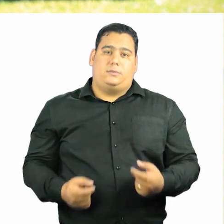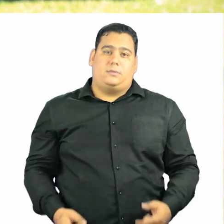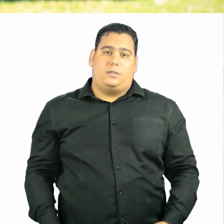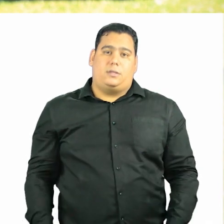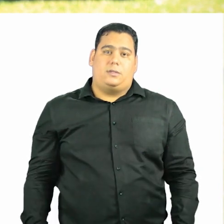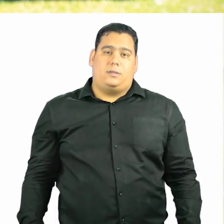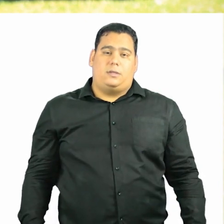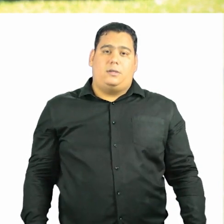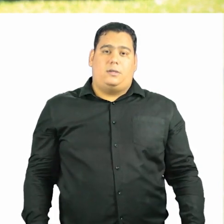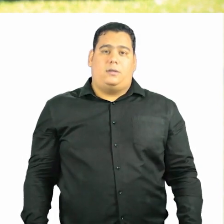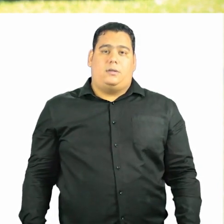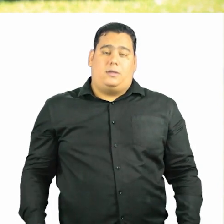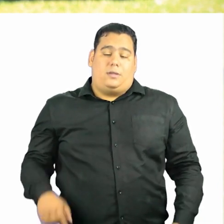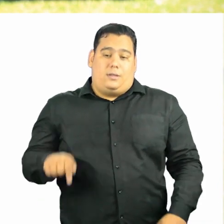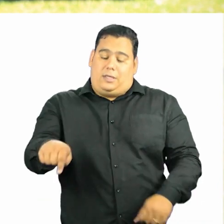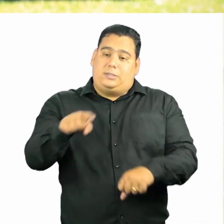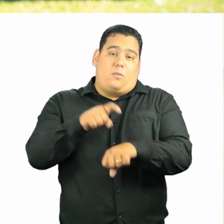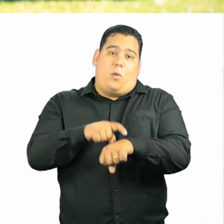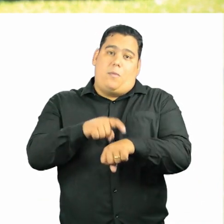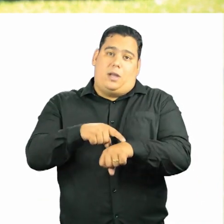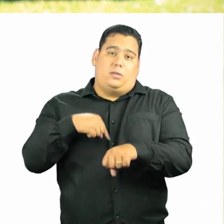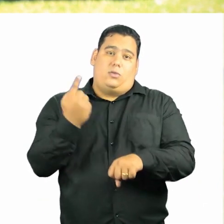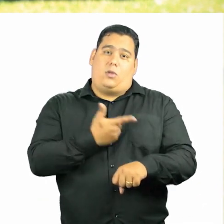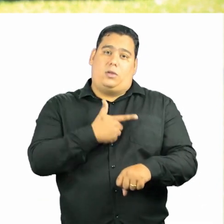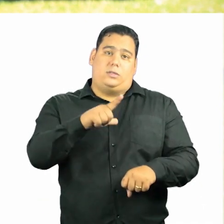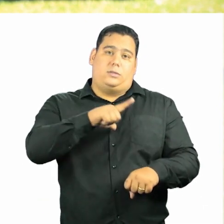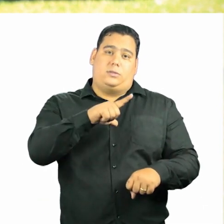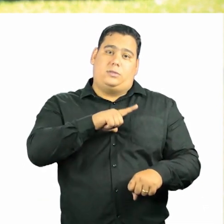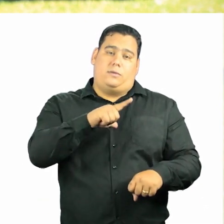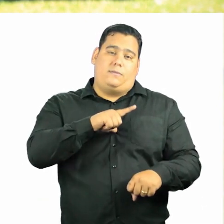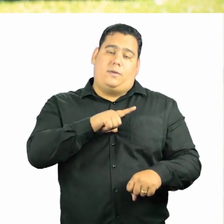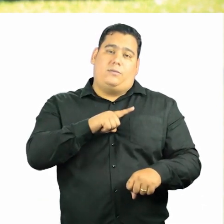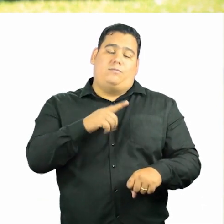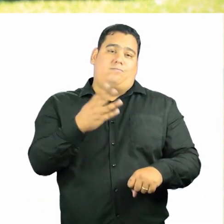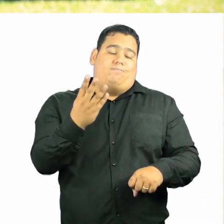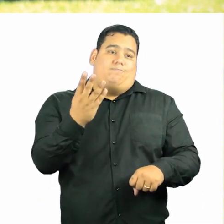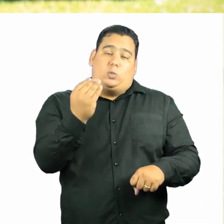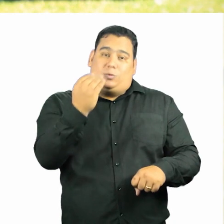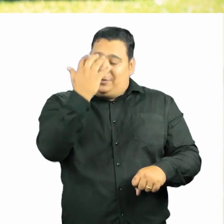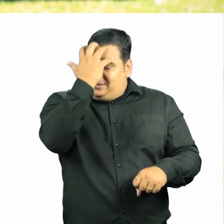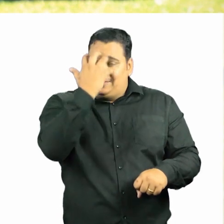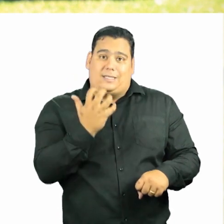E nesse momento, nós tivemos um episódio muito sério